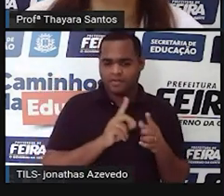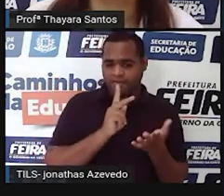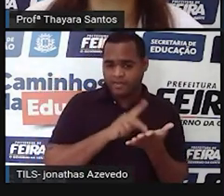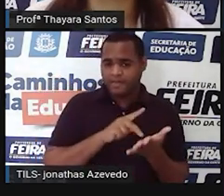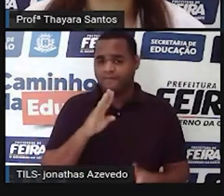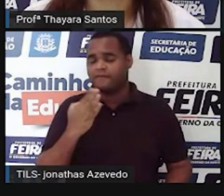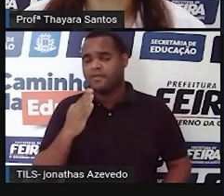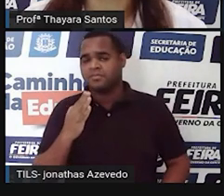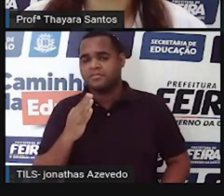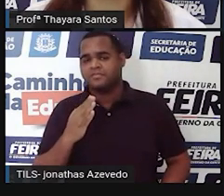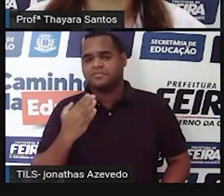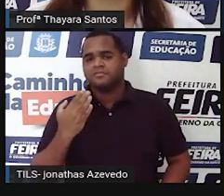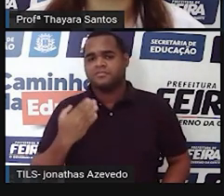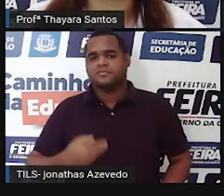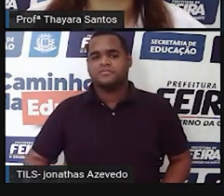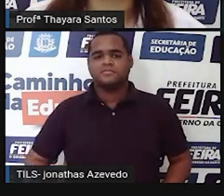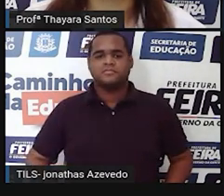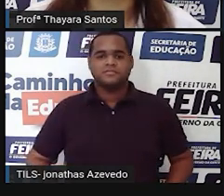é falsa?